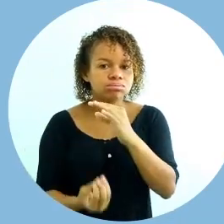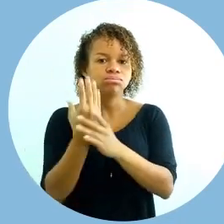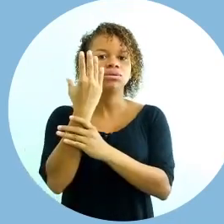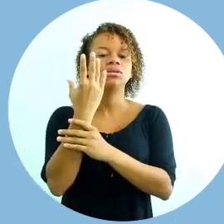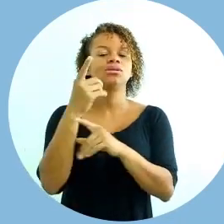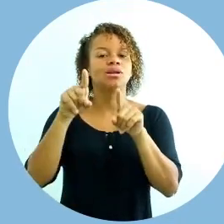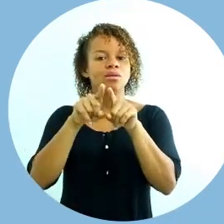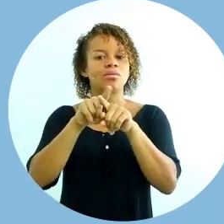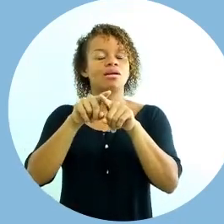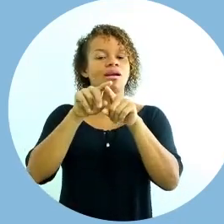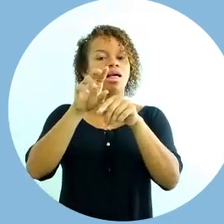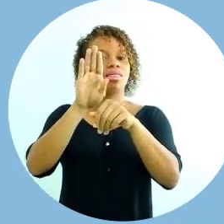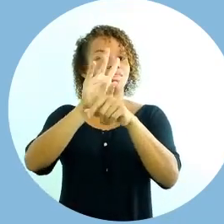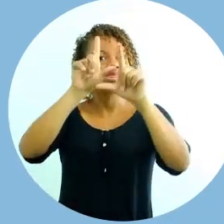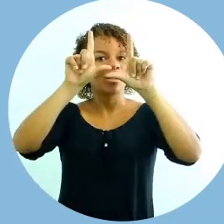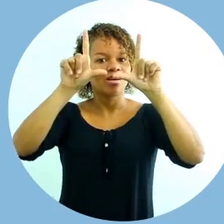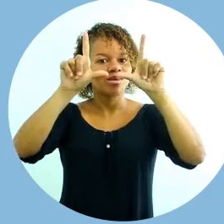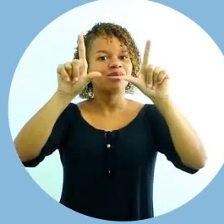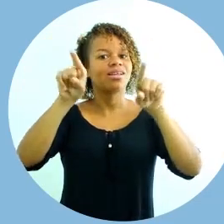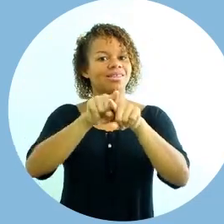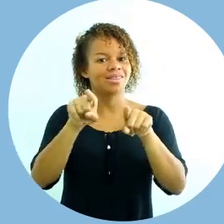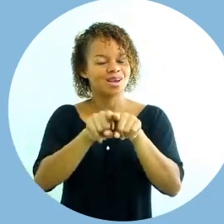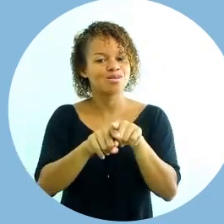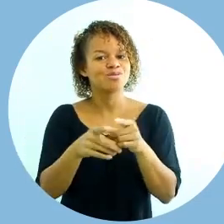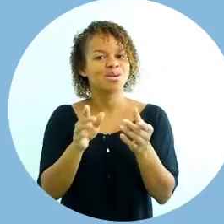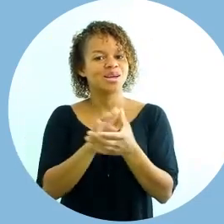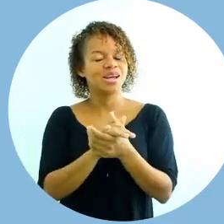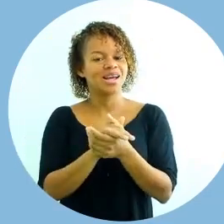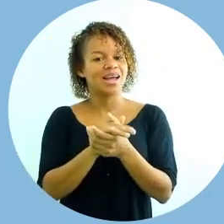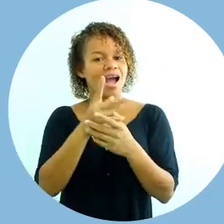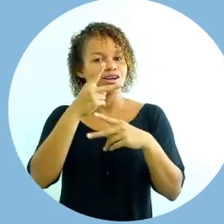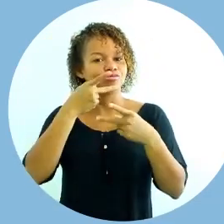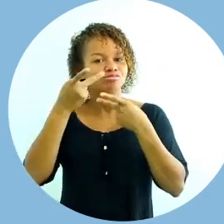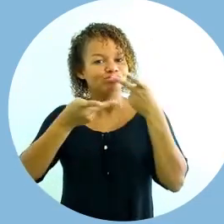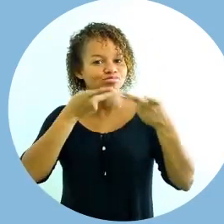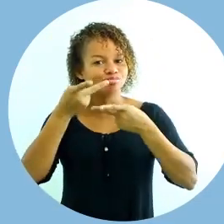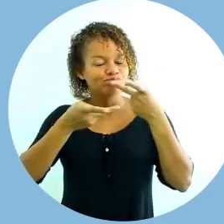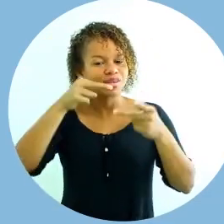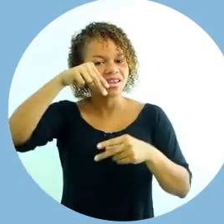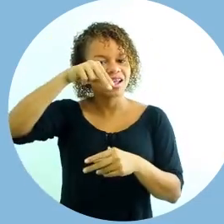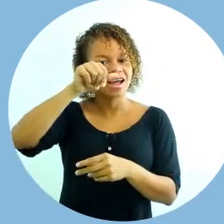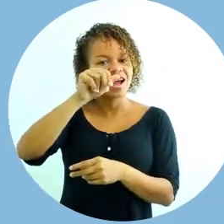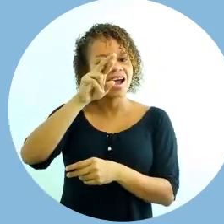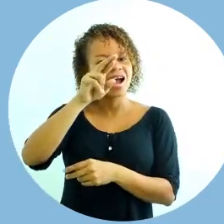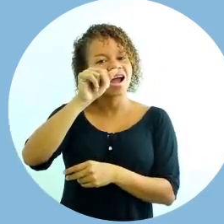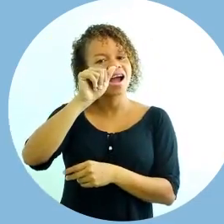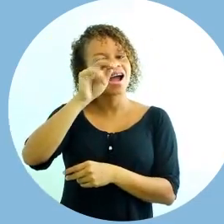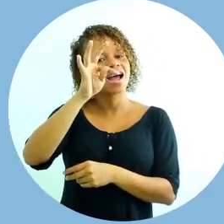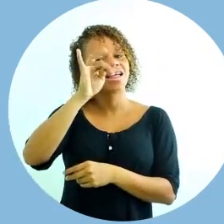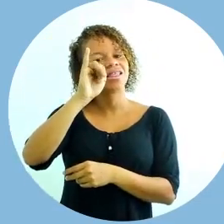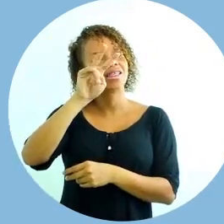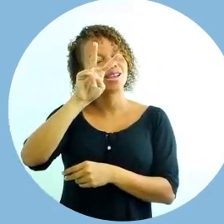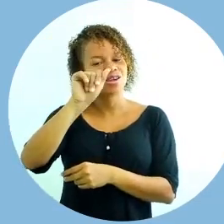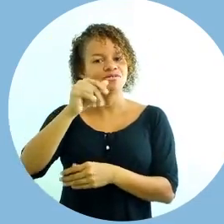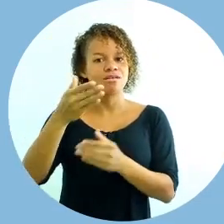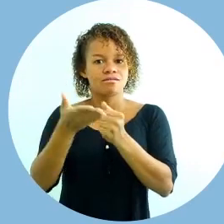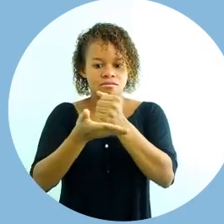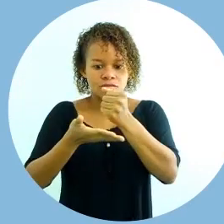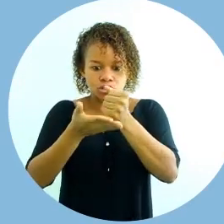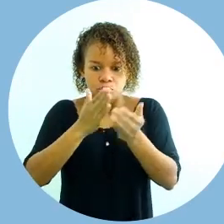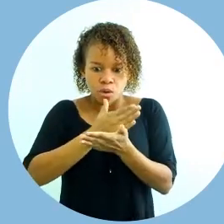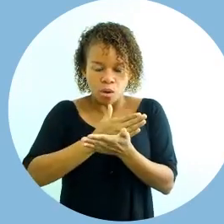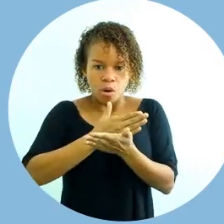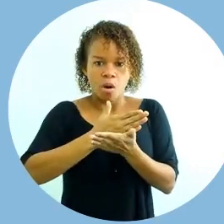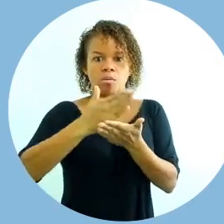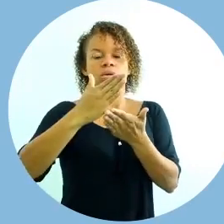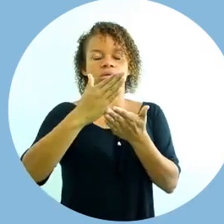narrativa, como falei, base para toda a nossa produção audiovisual das vídeo-aulas. E